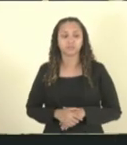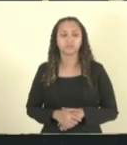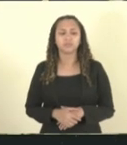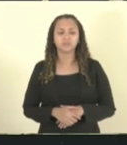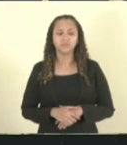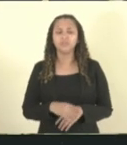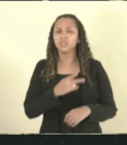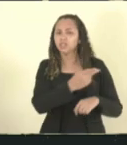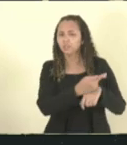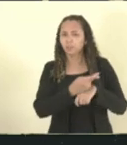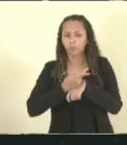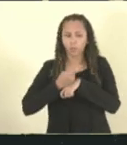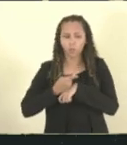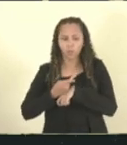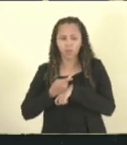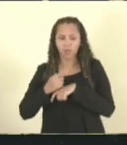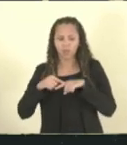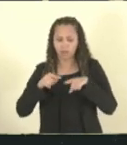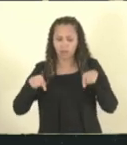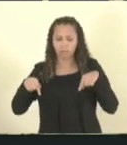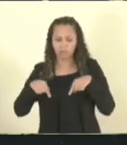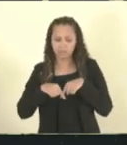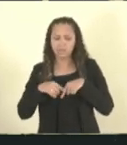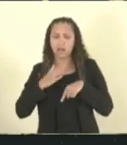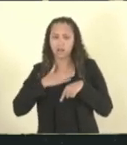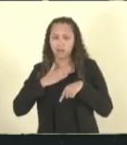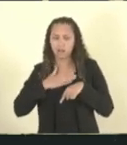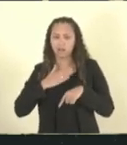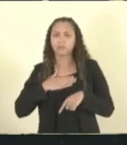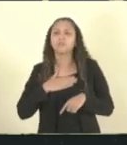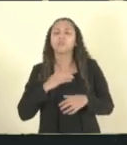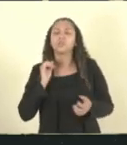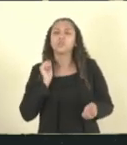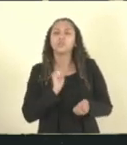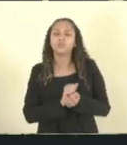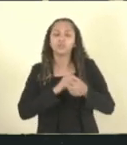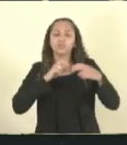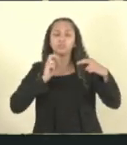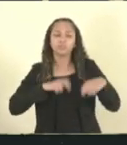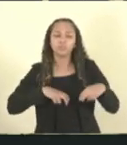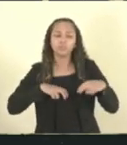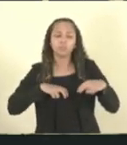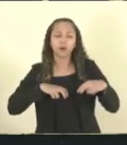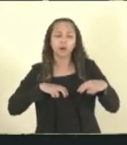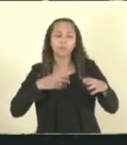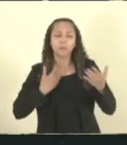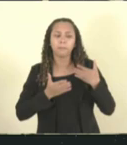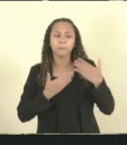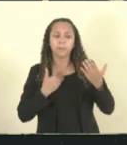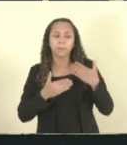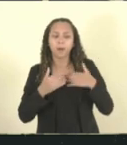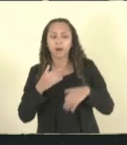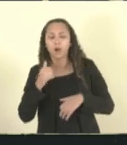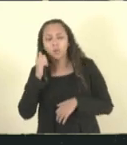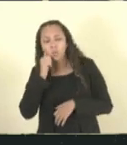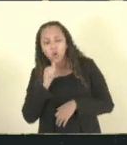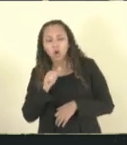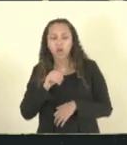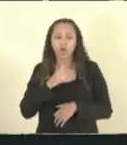lá no meu escritório Mieto Ferreira, tivemos com eles homens e mulheres e eles estão